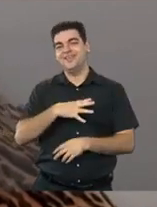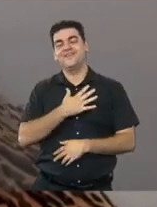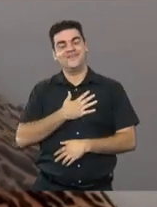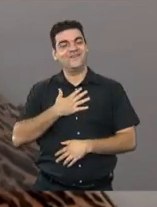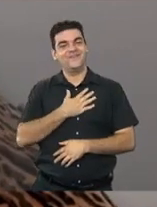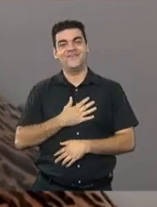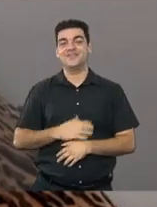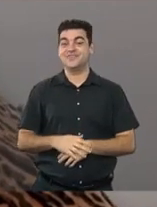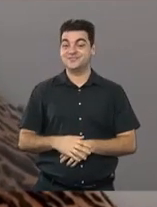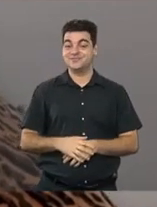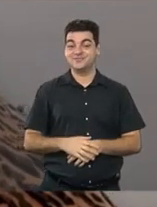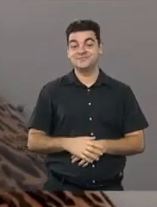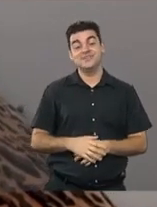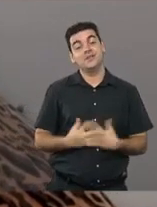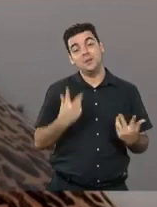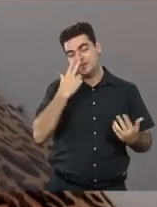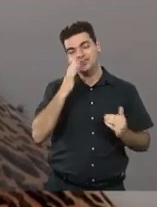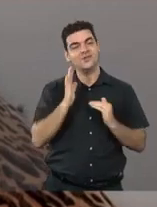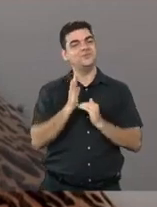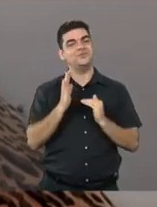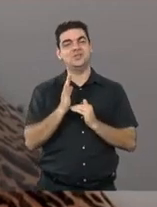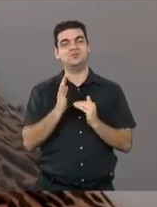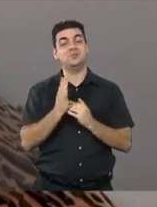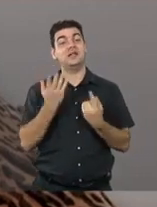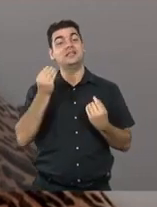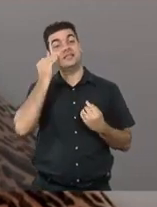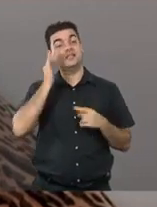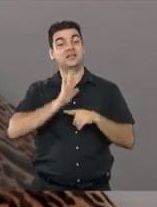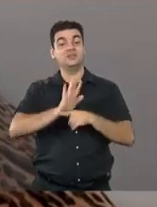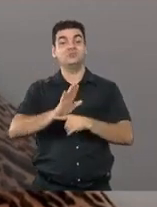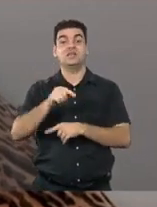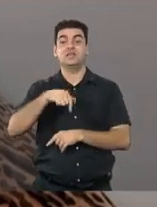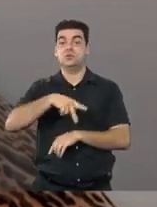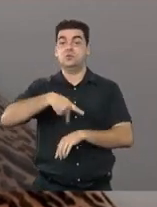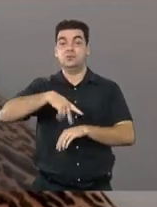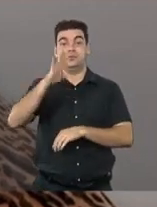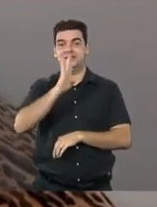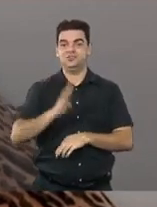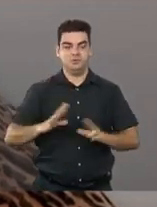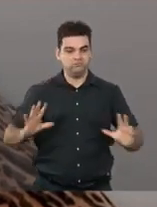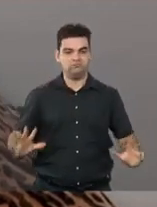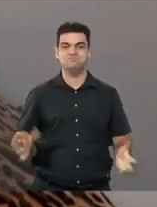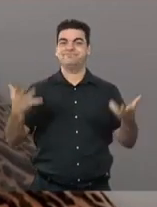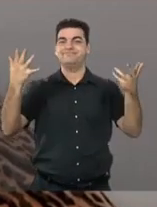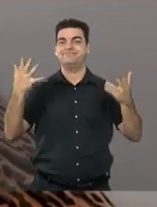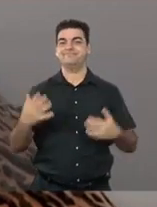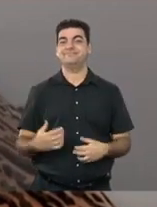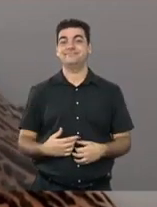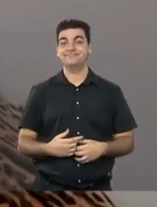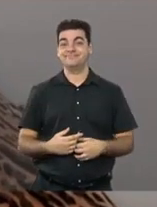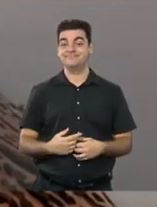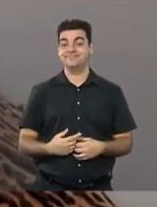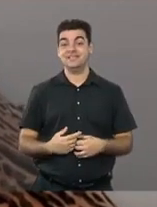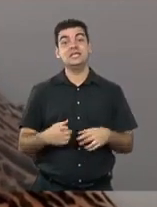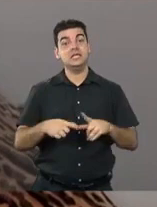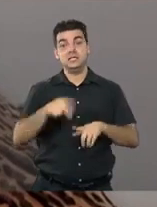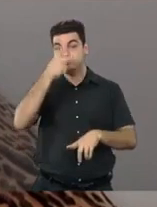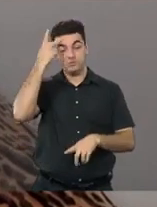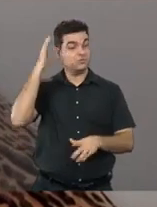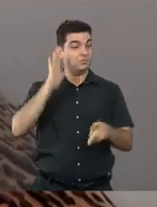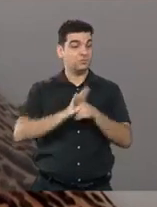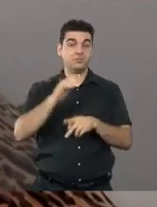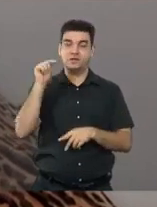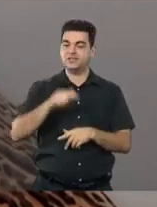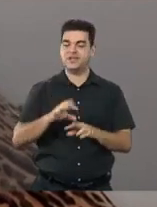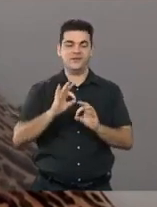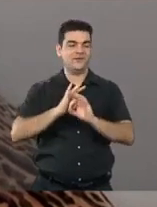uma coisa que eu acho que é o mínimo que eu posso fazer por esse país tão bom, tão maravilhoso, com um clima tão espetacular, com pessoas tão